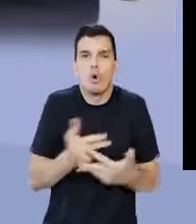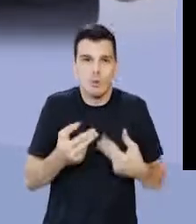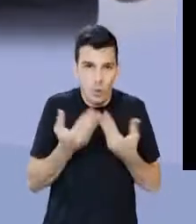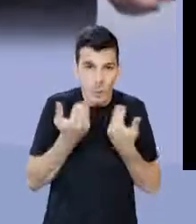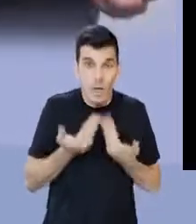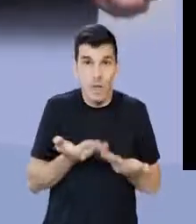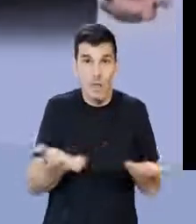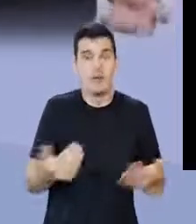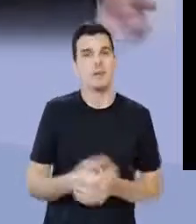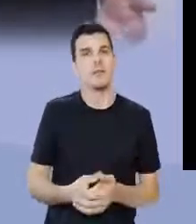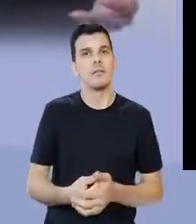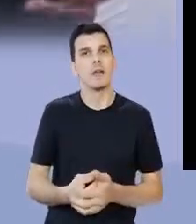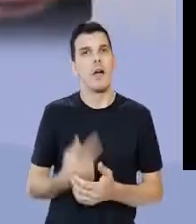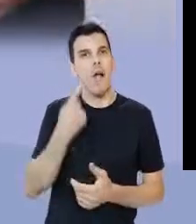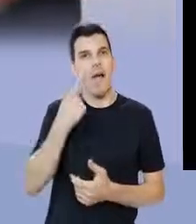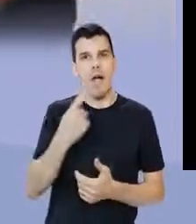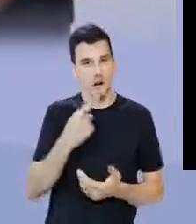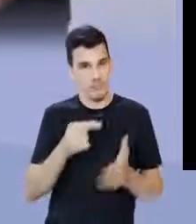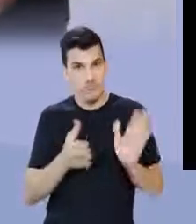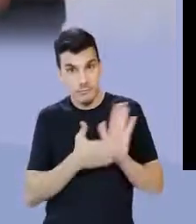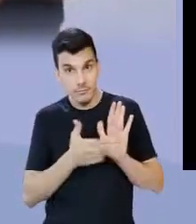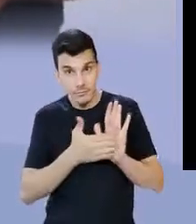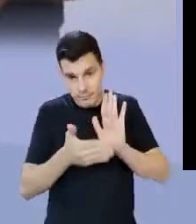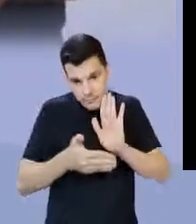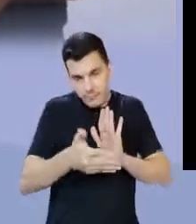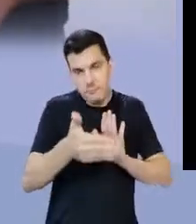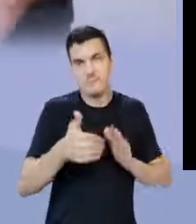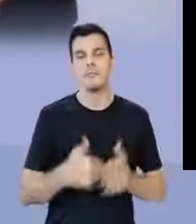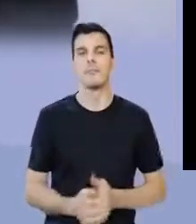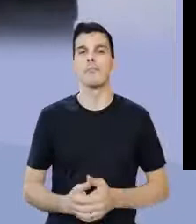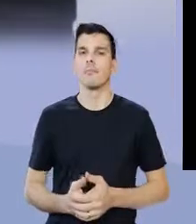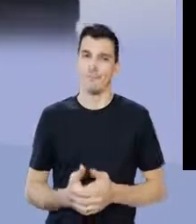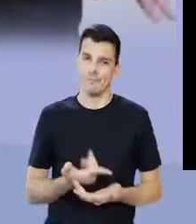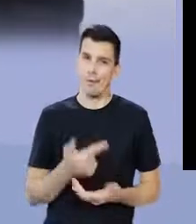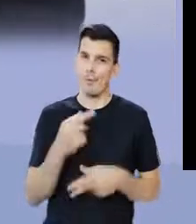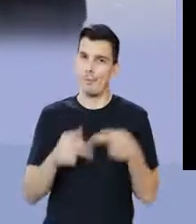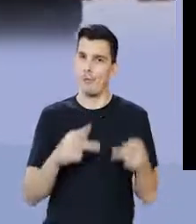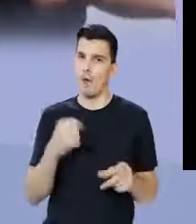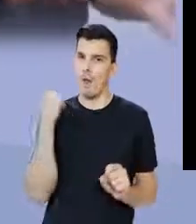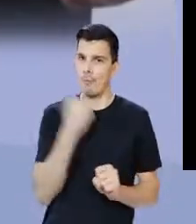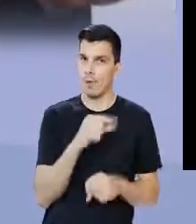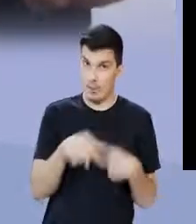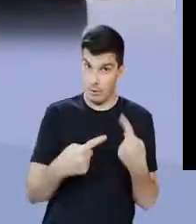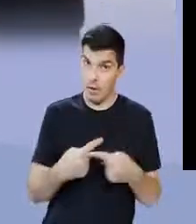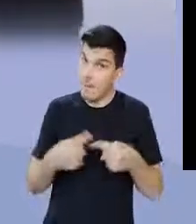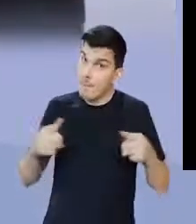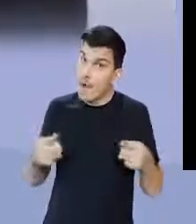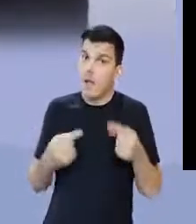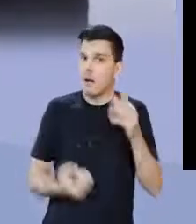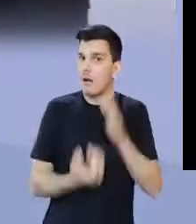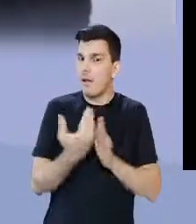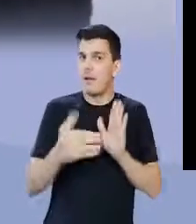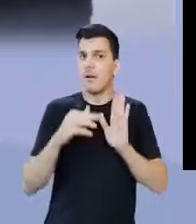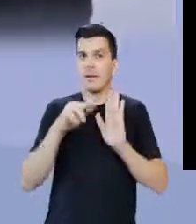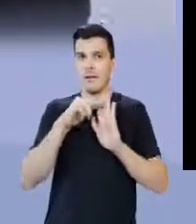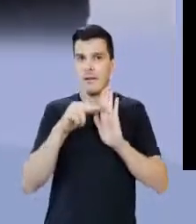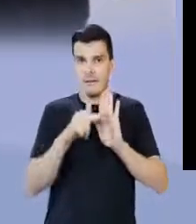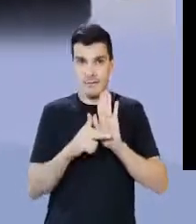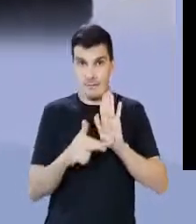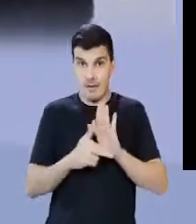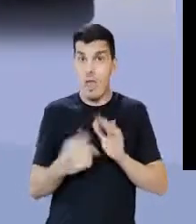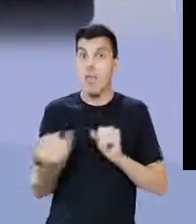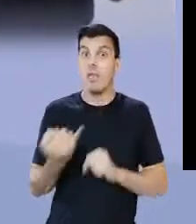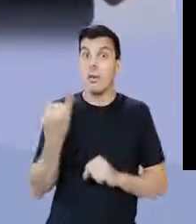ligalhas. Vão criar a reforma agrária. E isso, olha que loucura. Claro que mataram, né? É quem criou. Mas essa criação desses